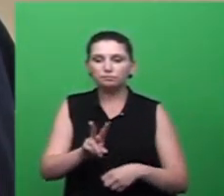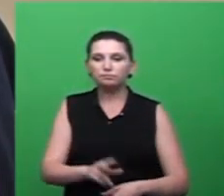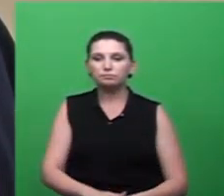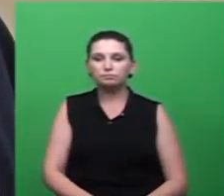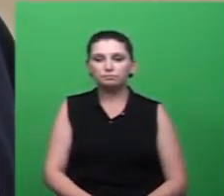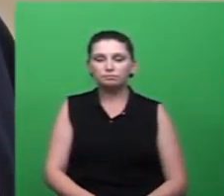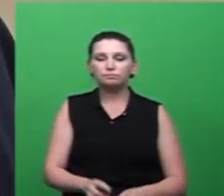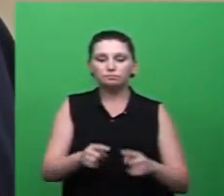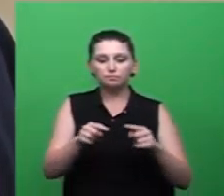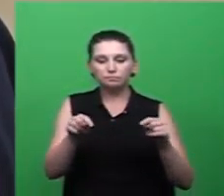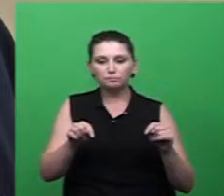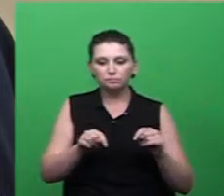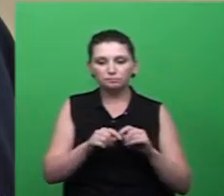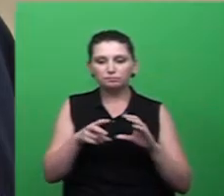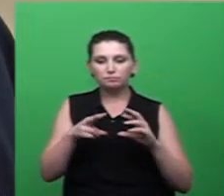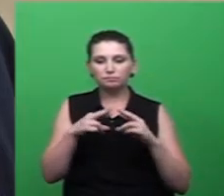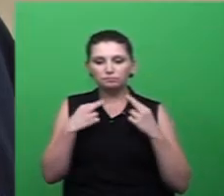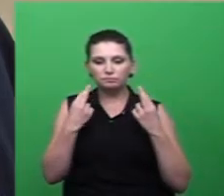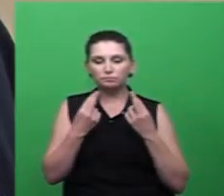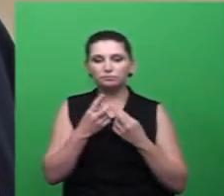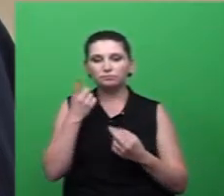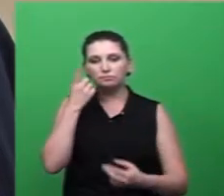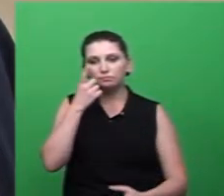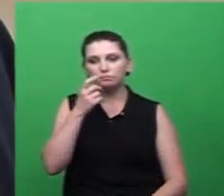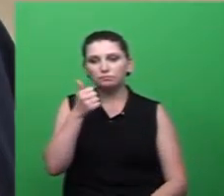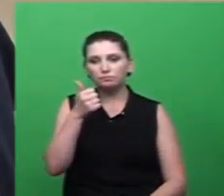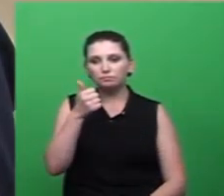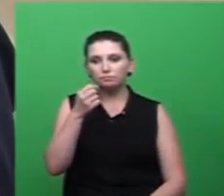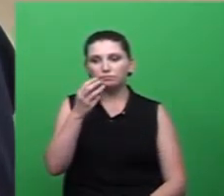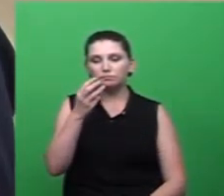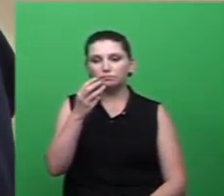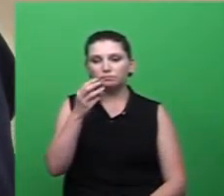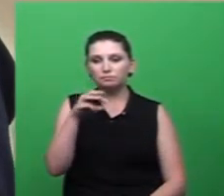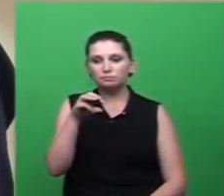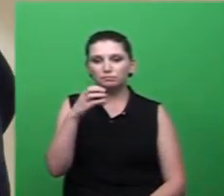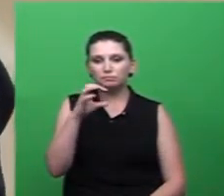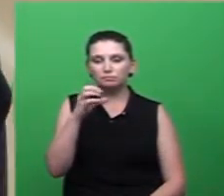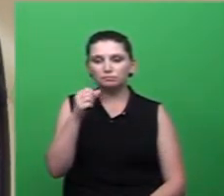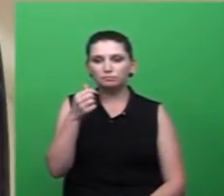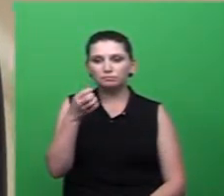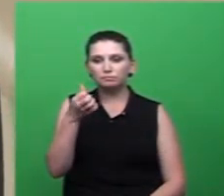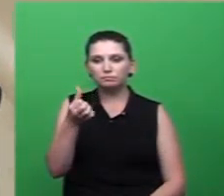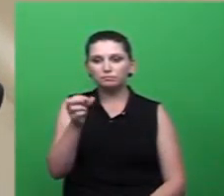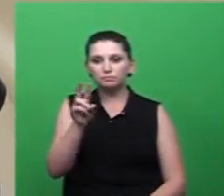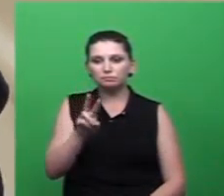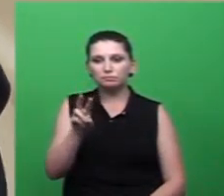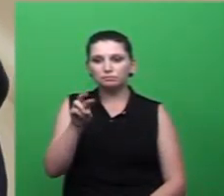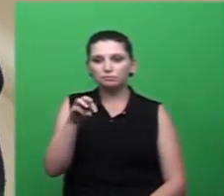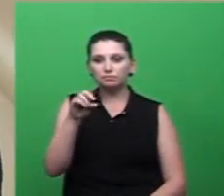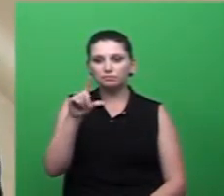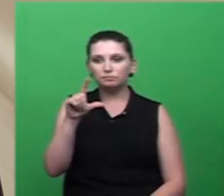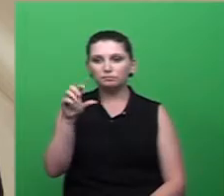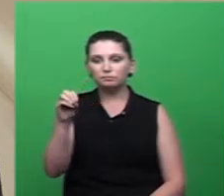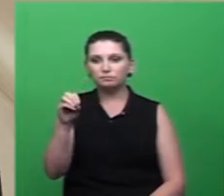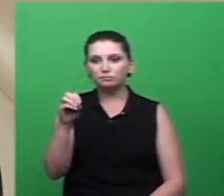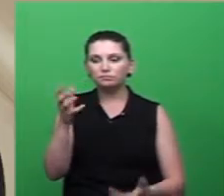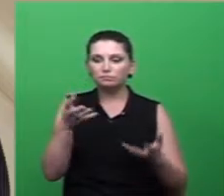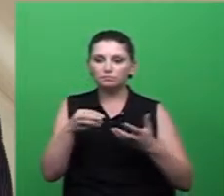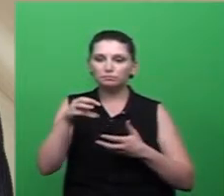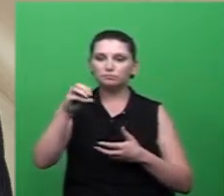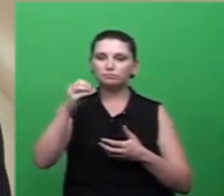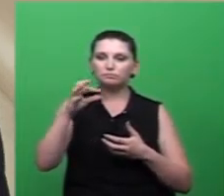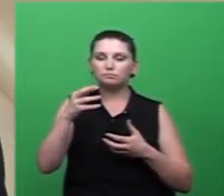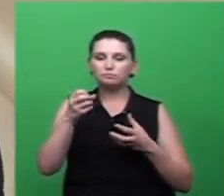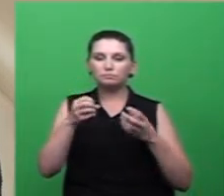Sala das Sessões, 3 de março de 2016. Vereador José Carlos Mello. A moção